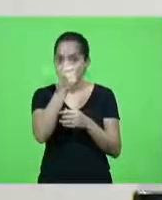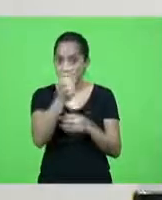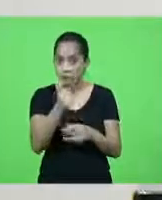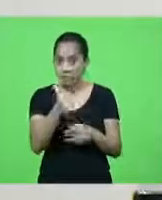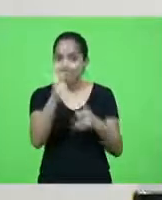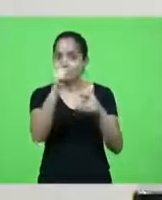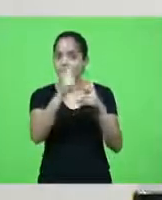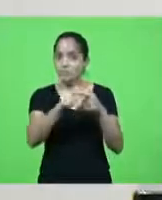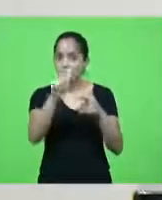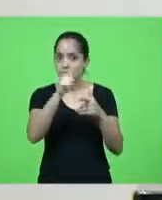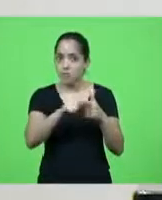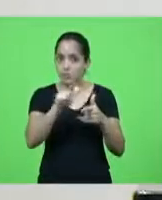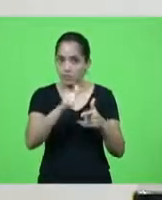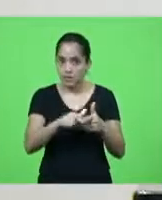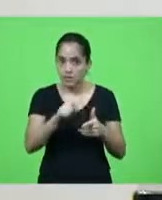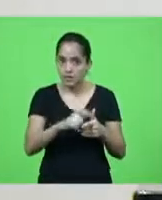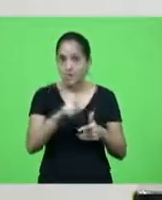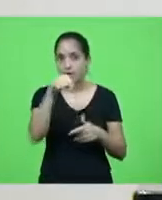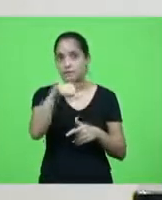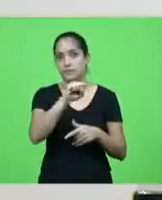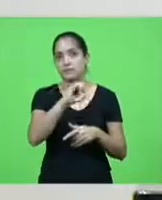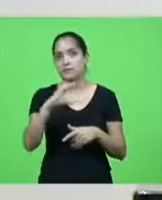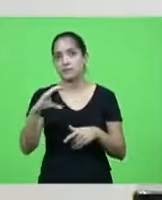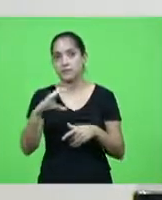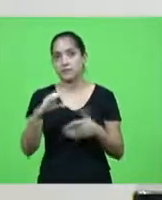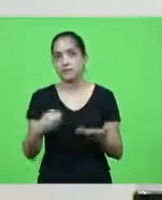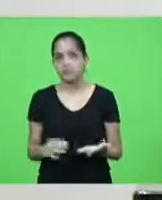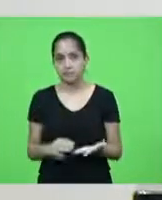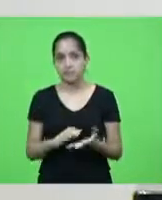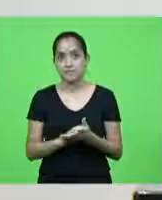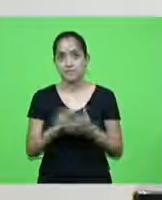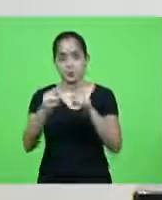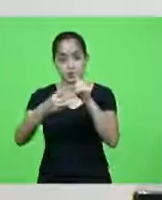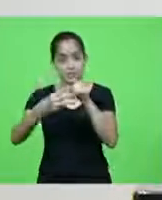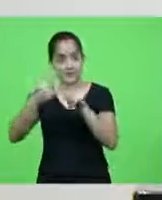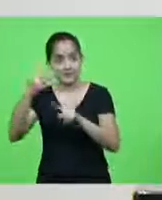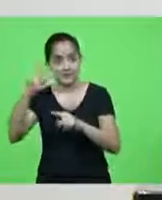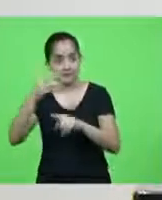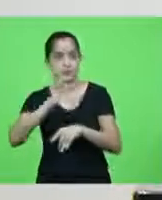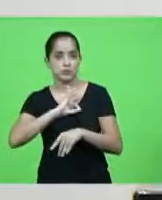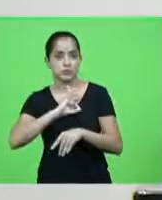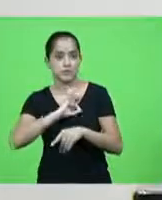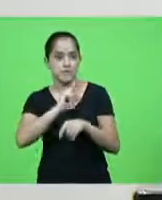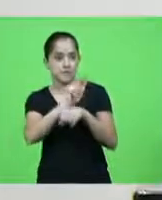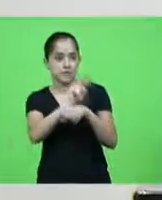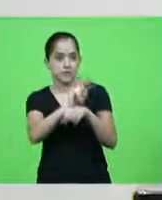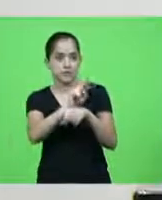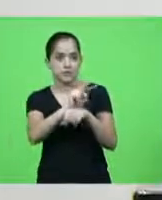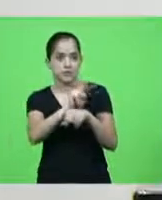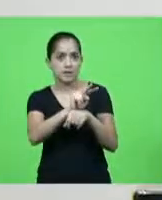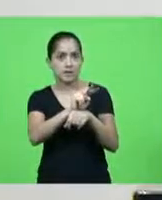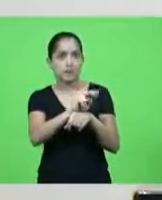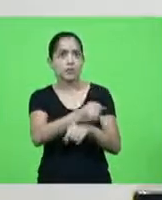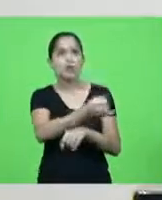Catarina três agentes para cuidar de 600